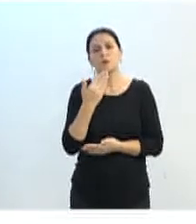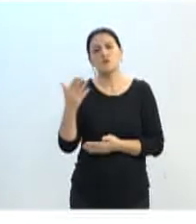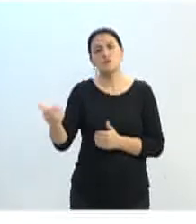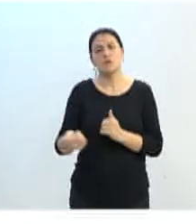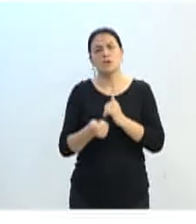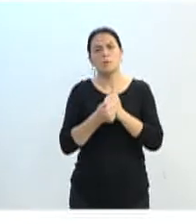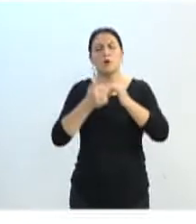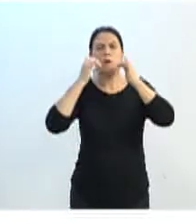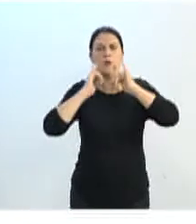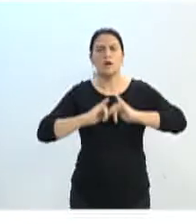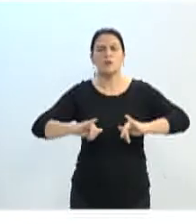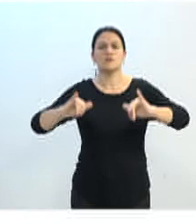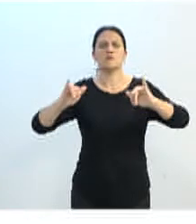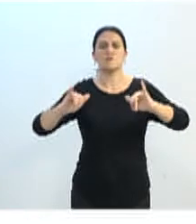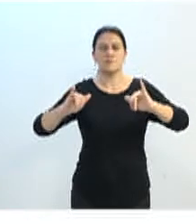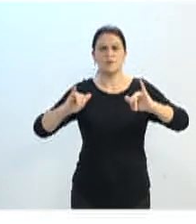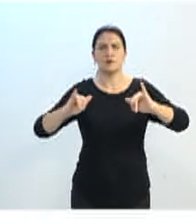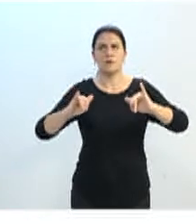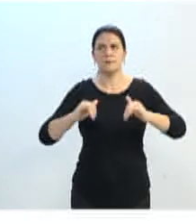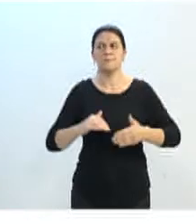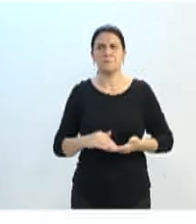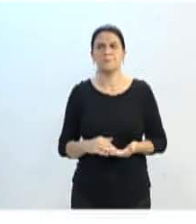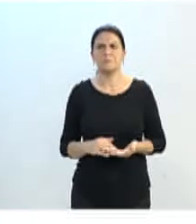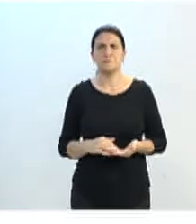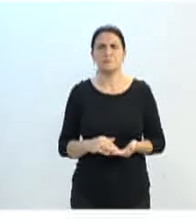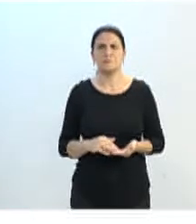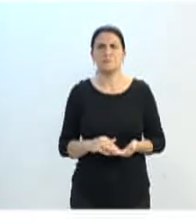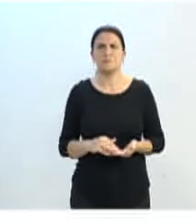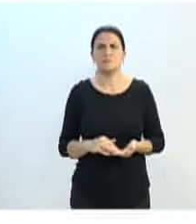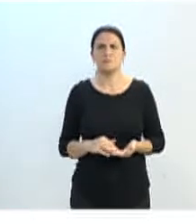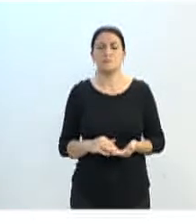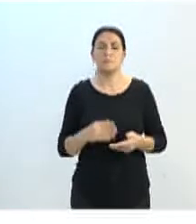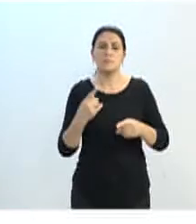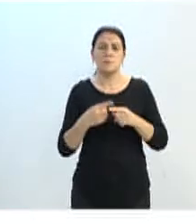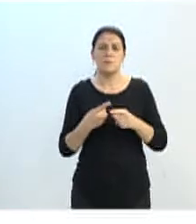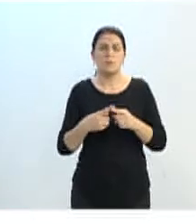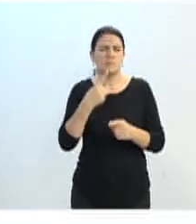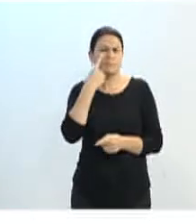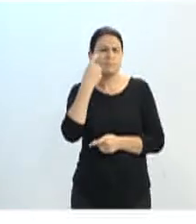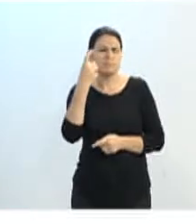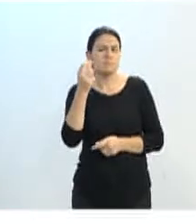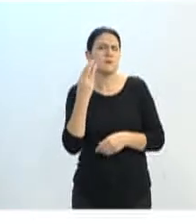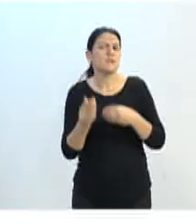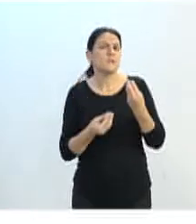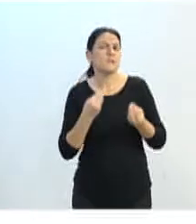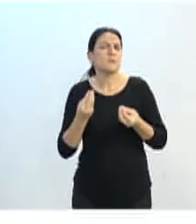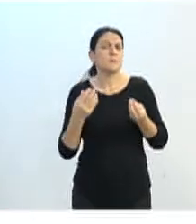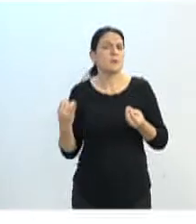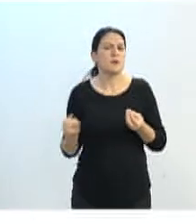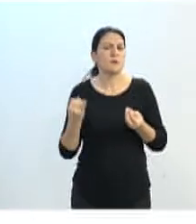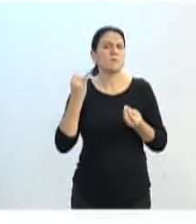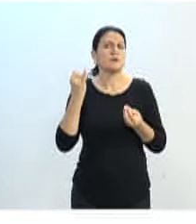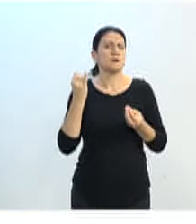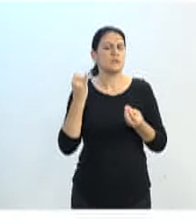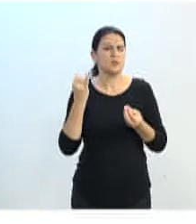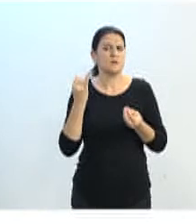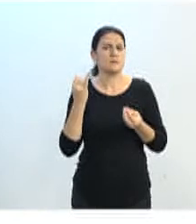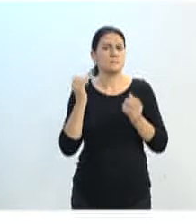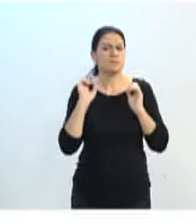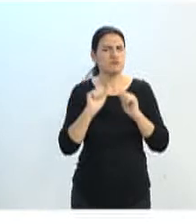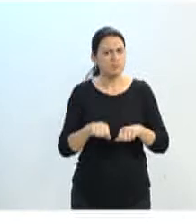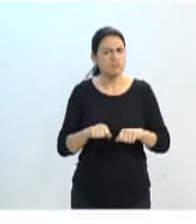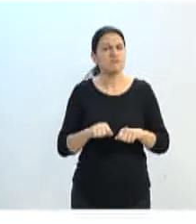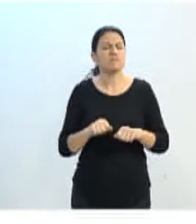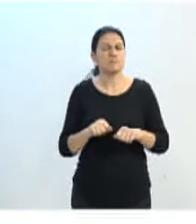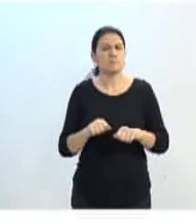na divulgação dessa atividade, já que é uma oferta interessante, uma possibilidade muito importante, muito interessante, para que os